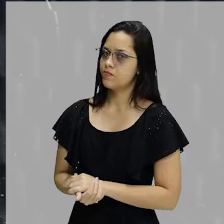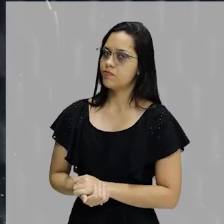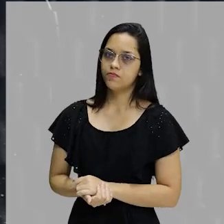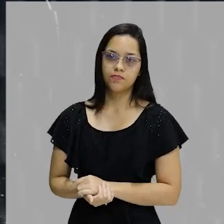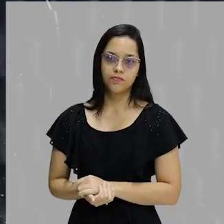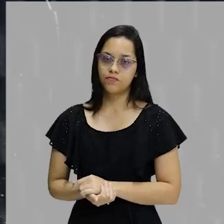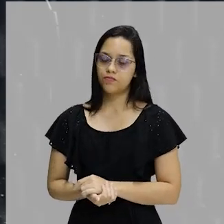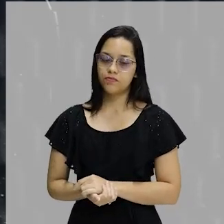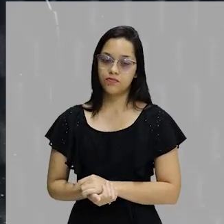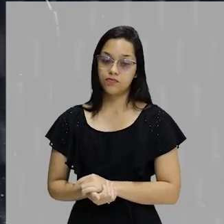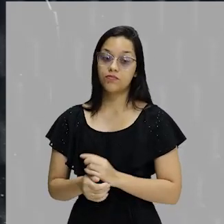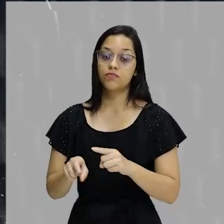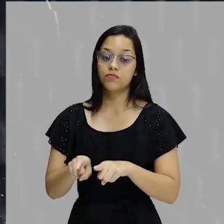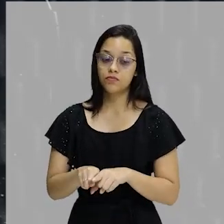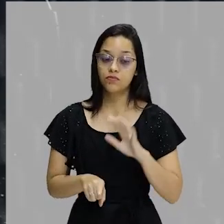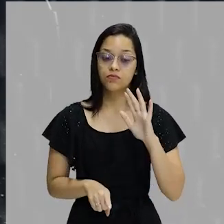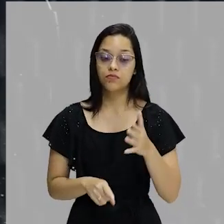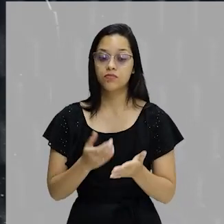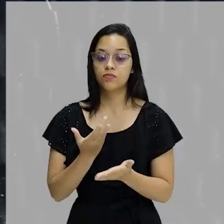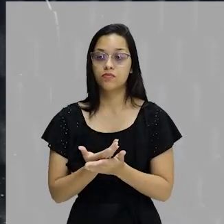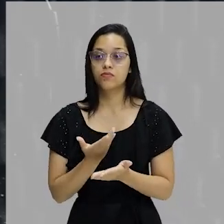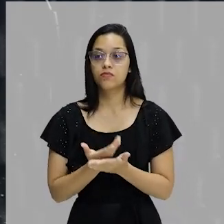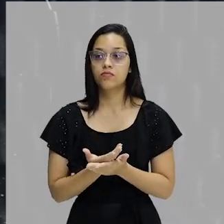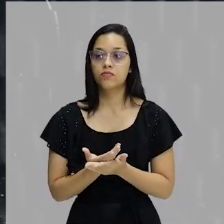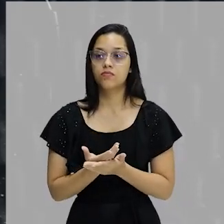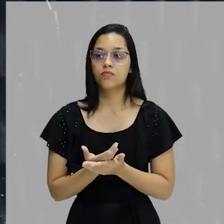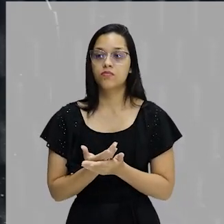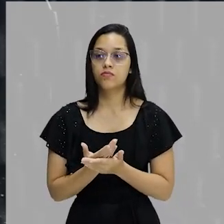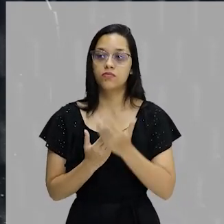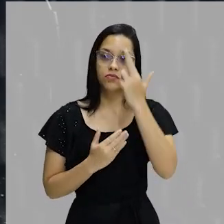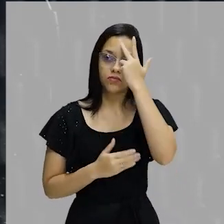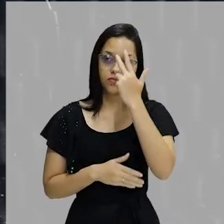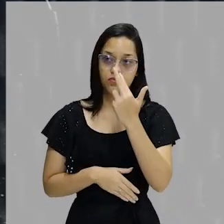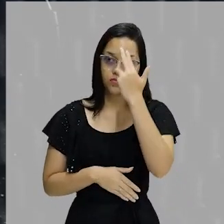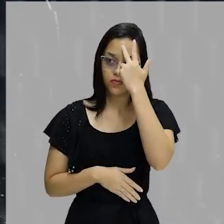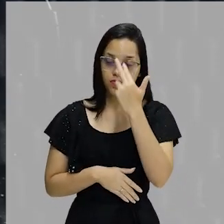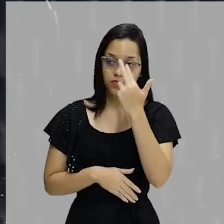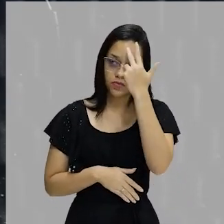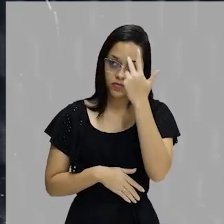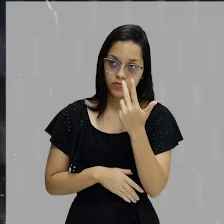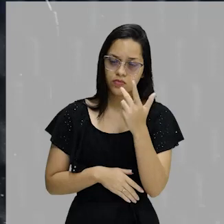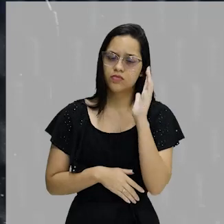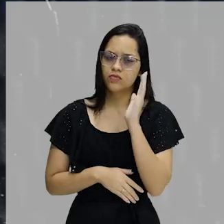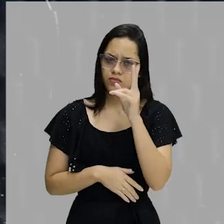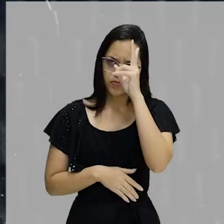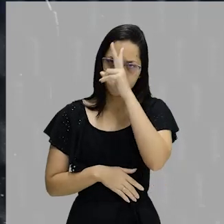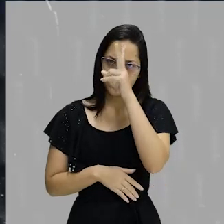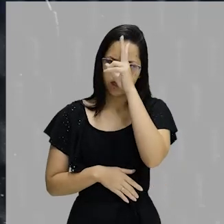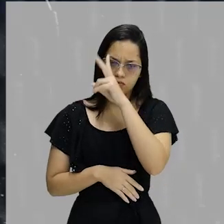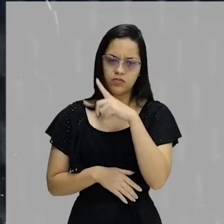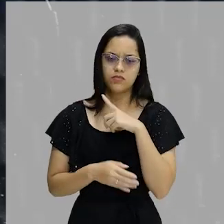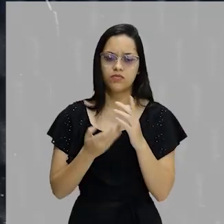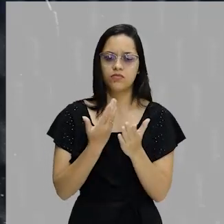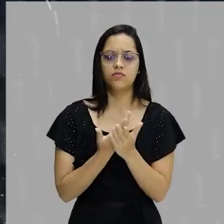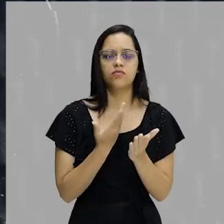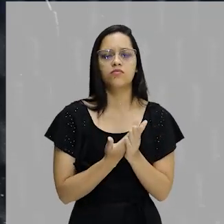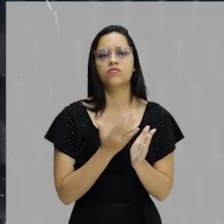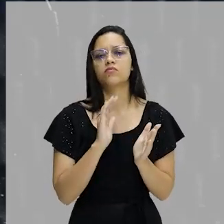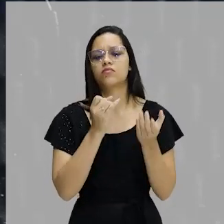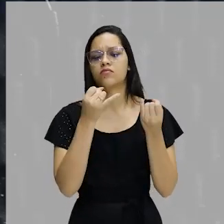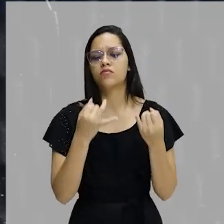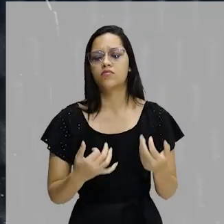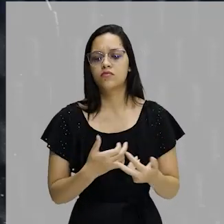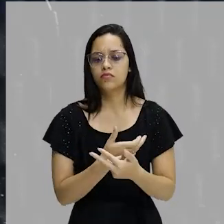informática. Nós vimos aí, vimos a história, né? Lembram daquela aula que eu falei dos